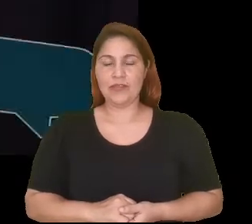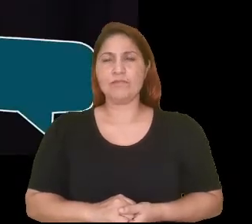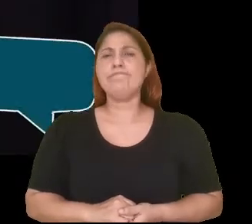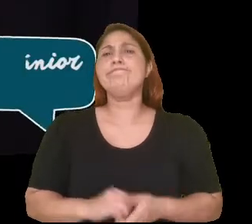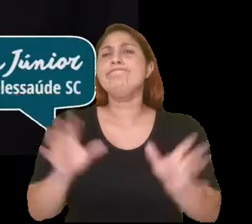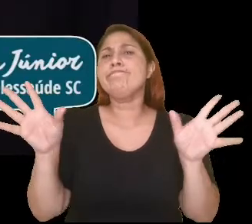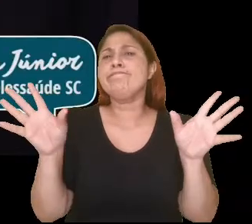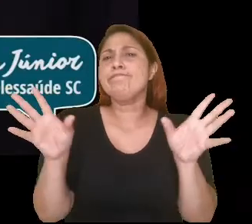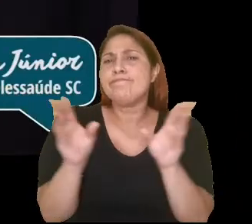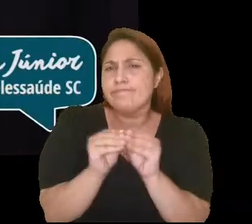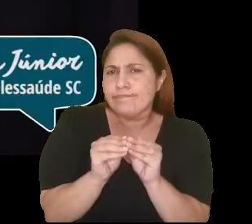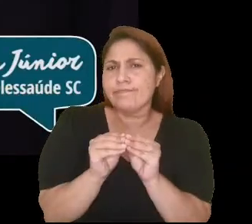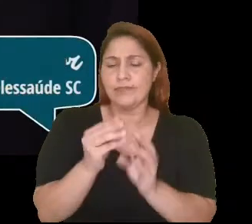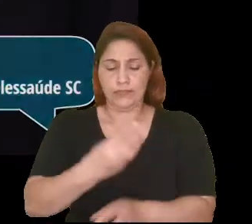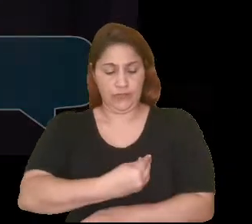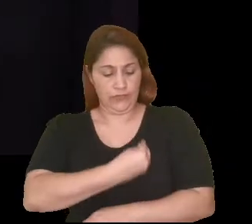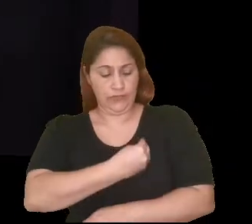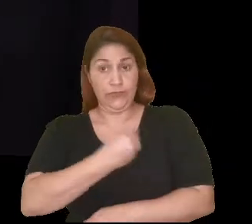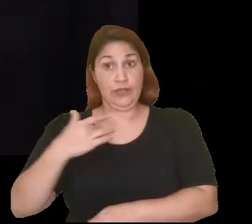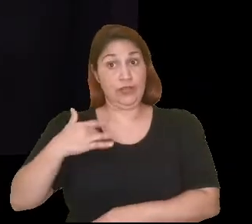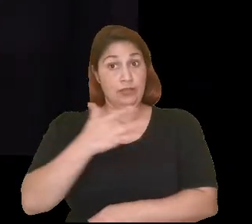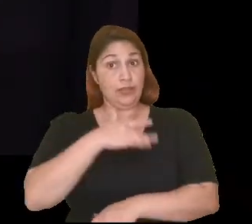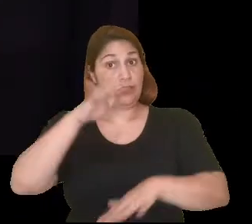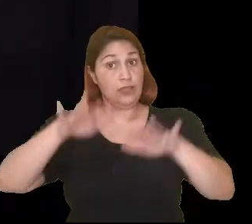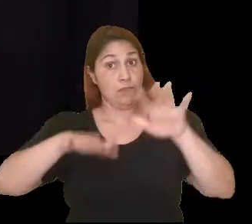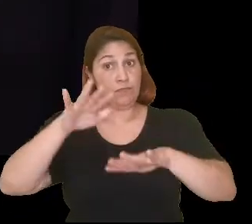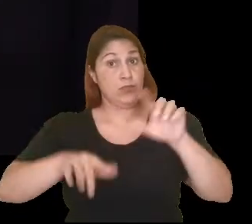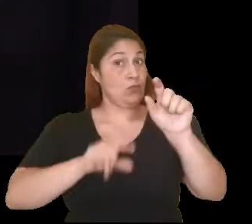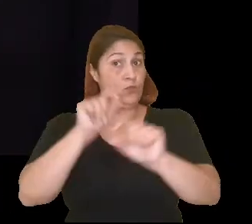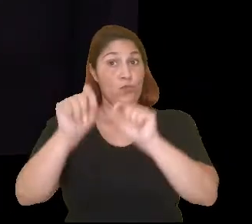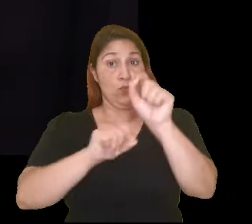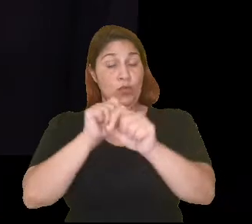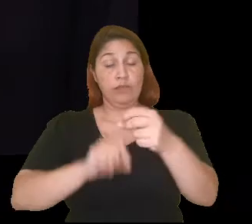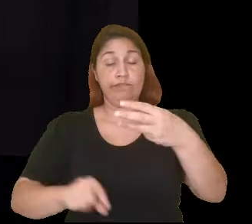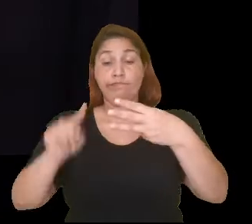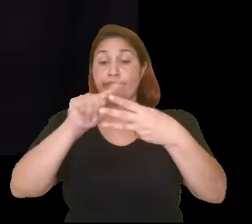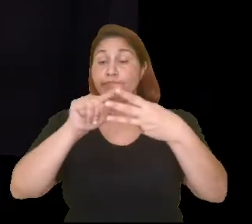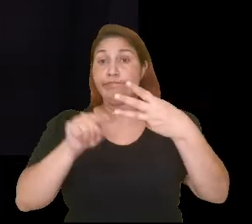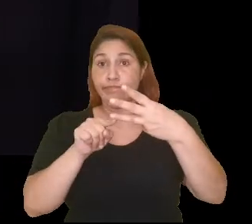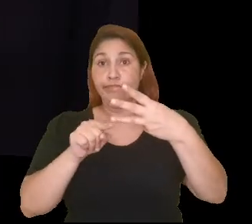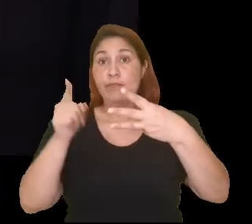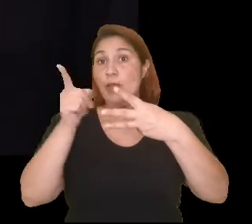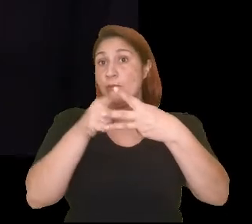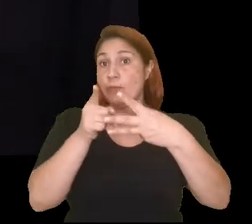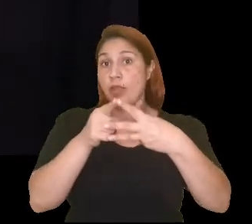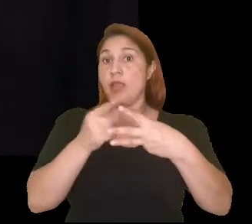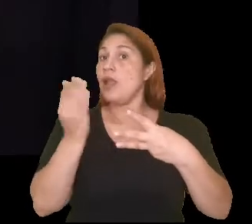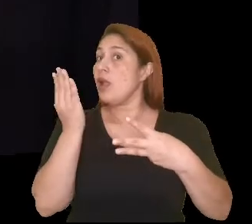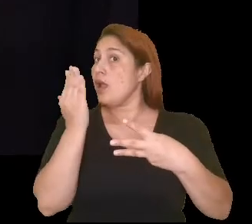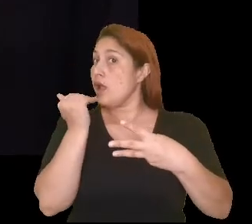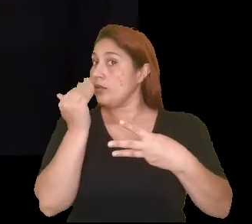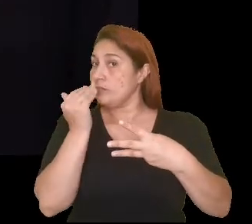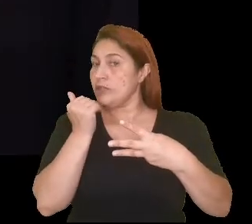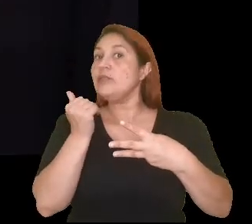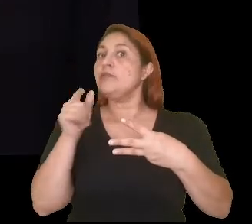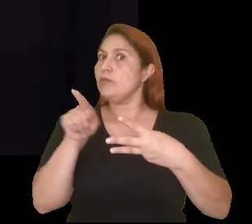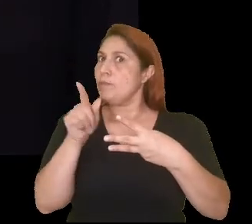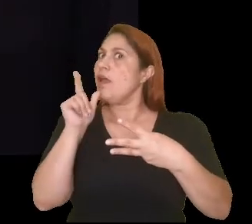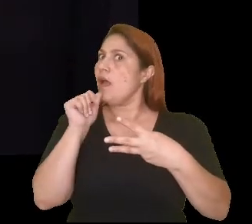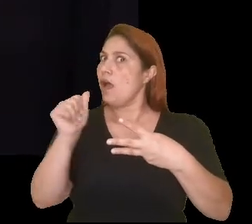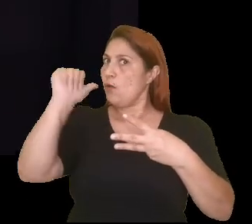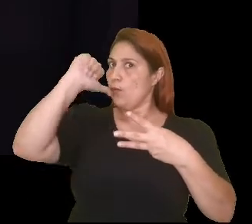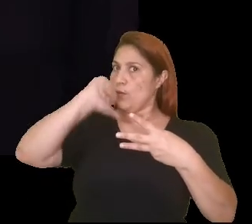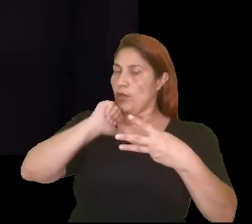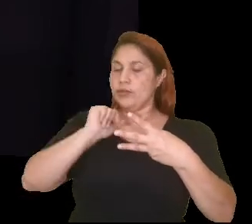De maneira simplificada, uma vida saudável depende de um tripé, composto por, primeiro, alimentação, e aqui incluímos a